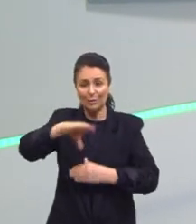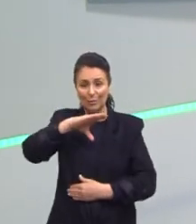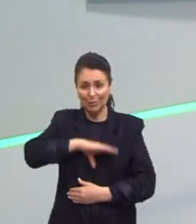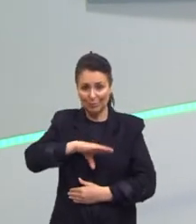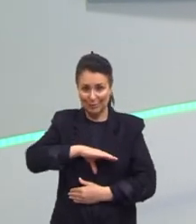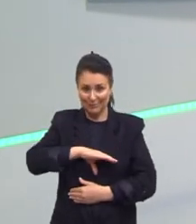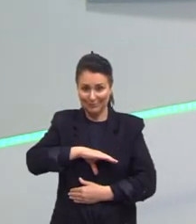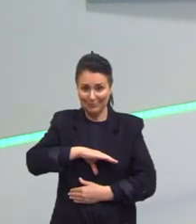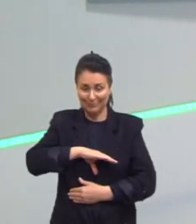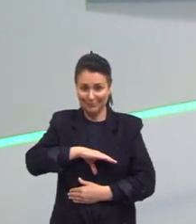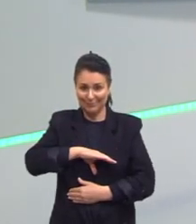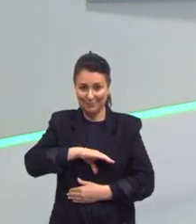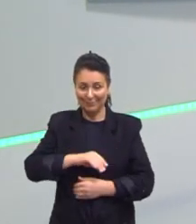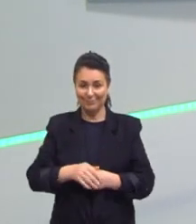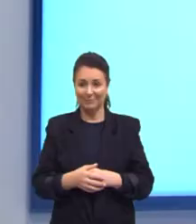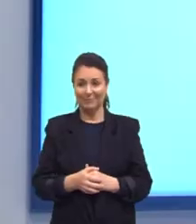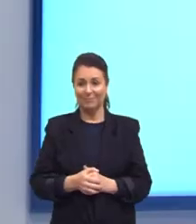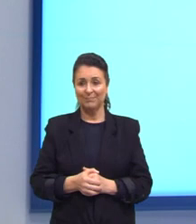pede